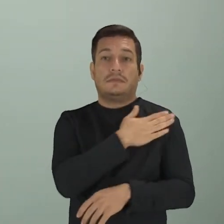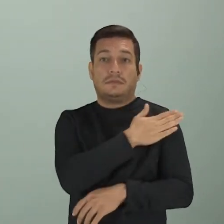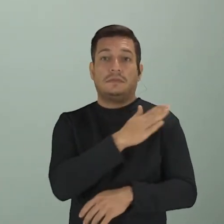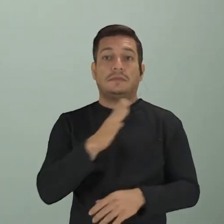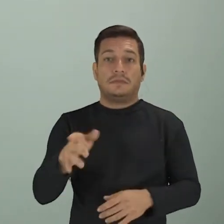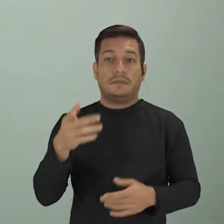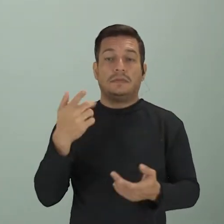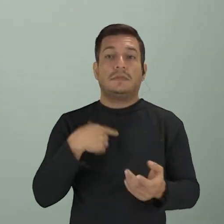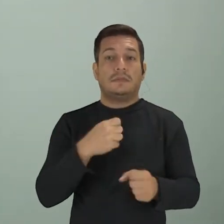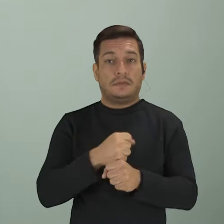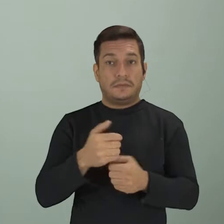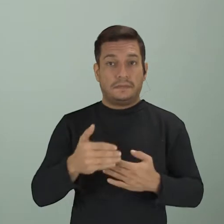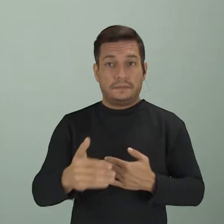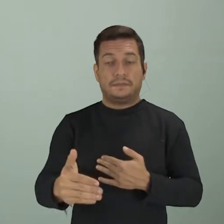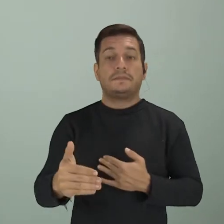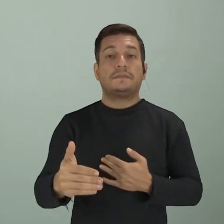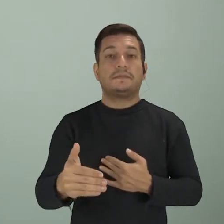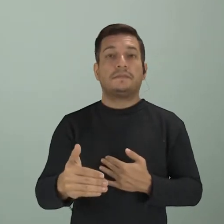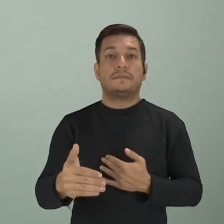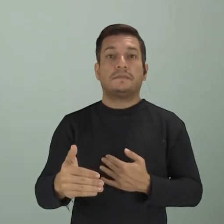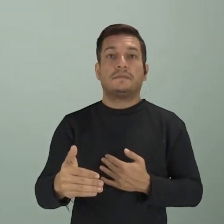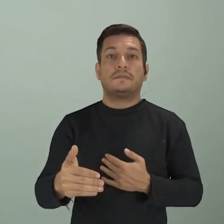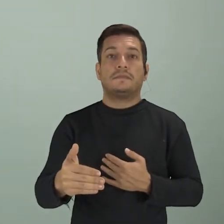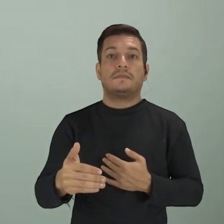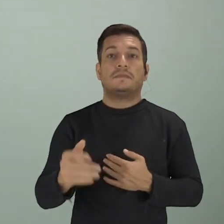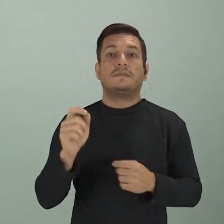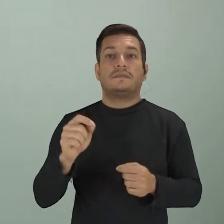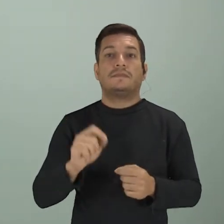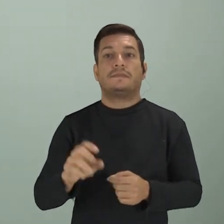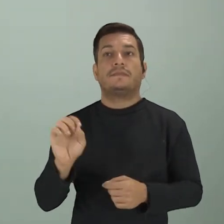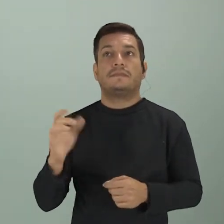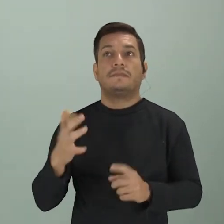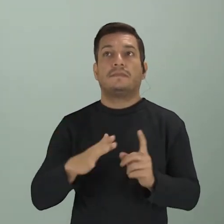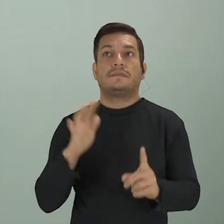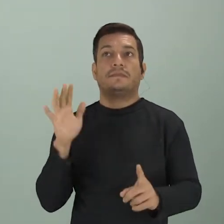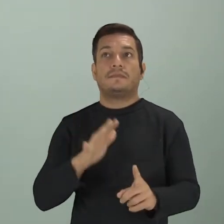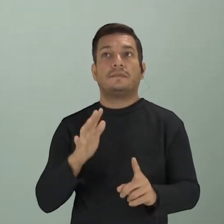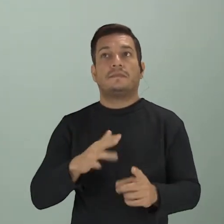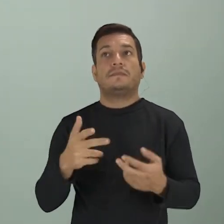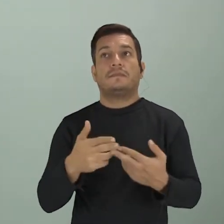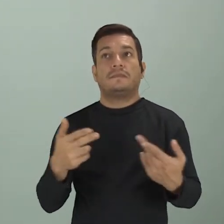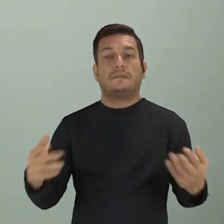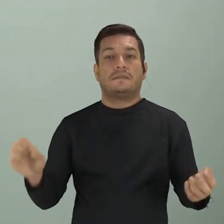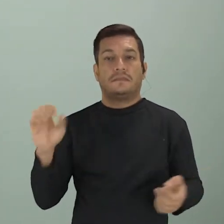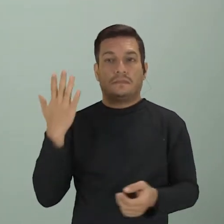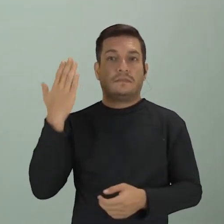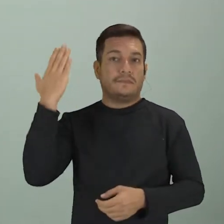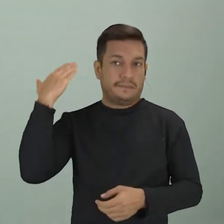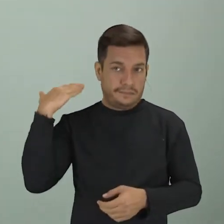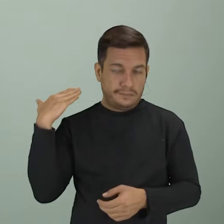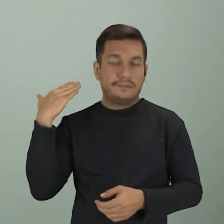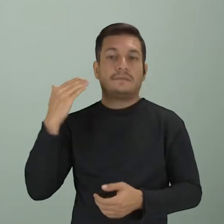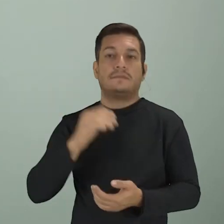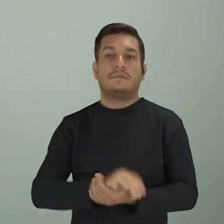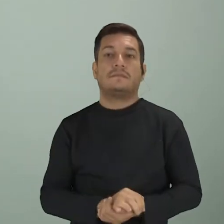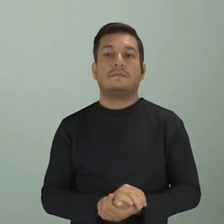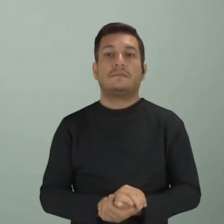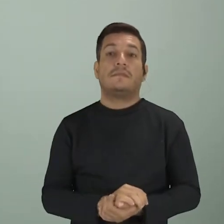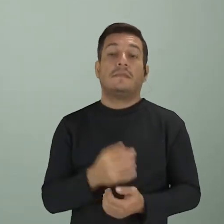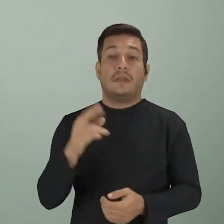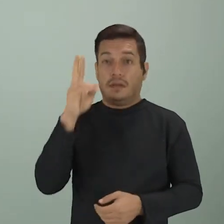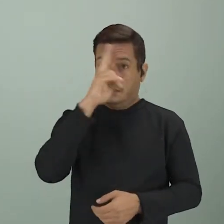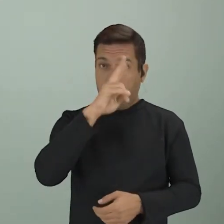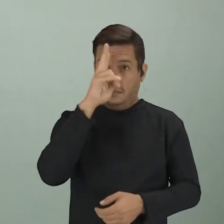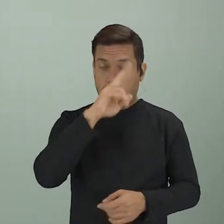agora esse ano, eles sofreram influência de algumas coisas que aconteceram no passado. E dentro da